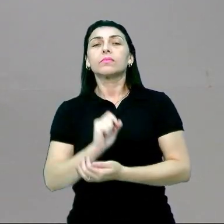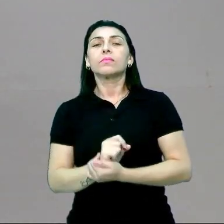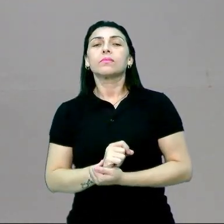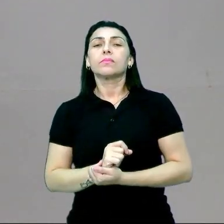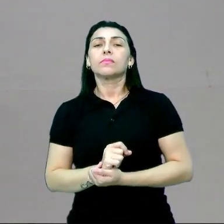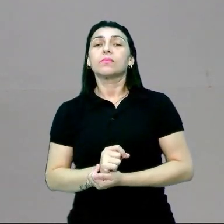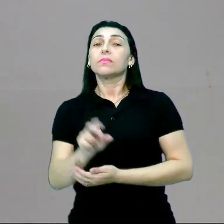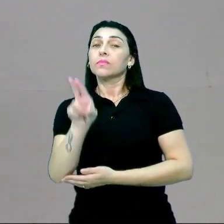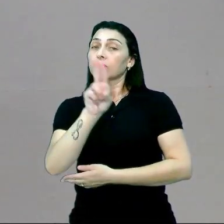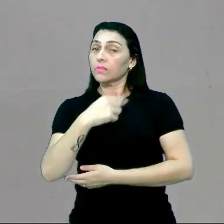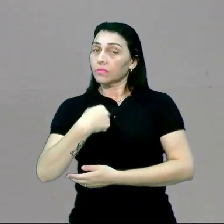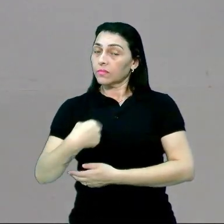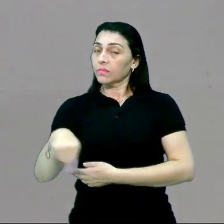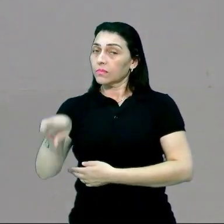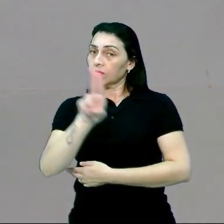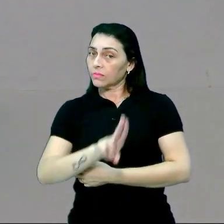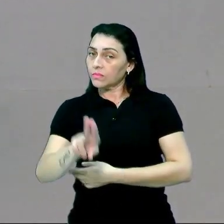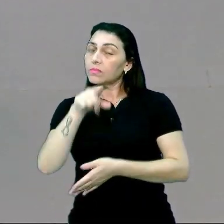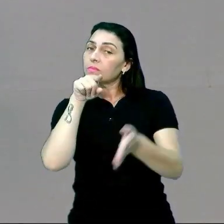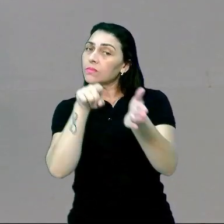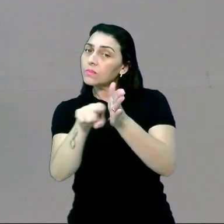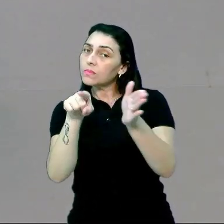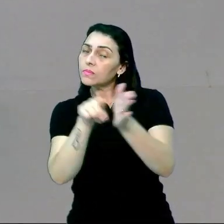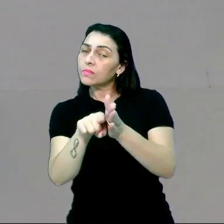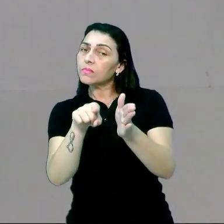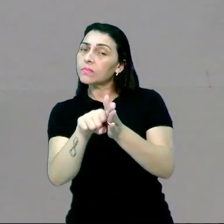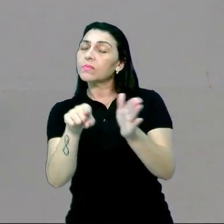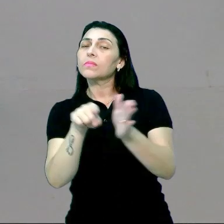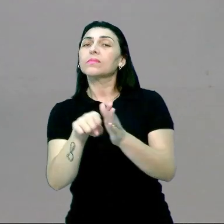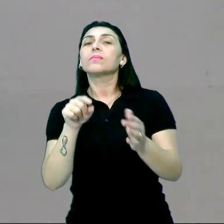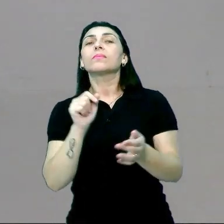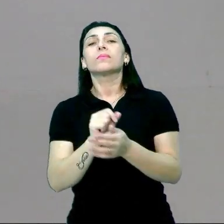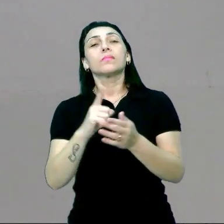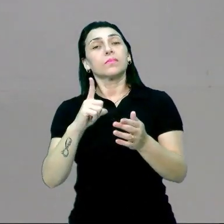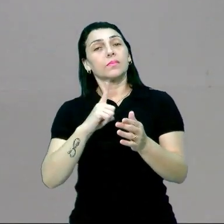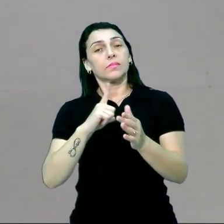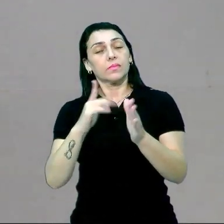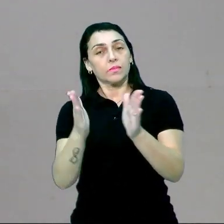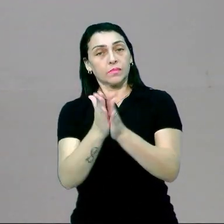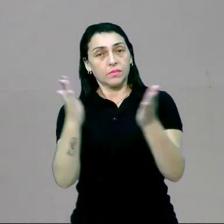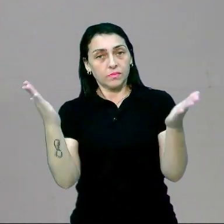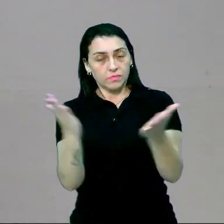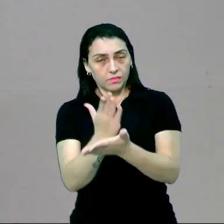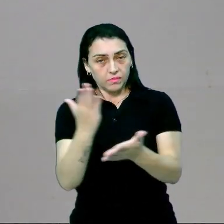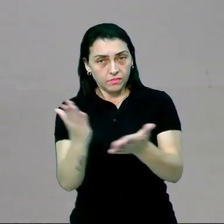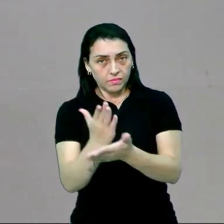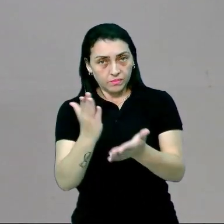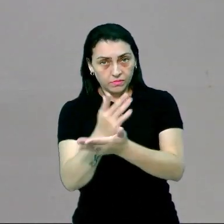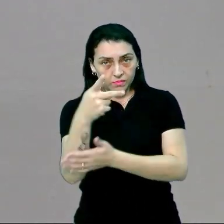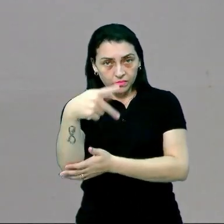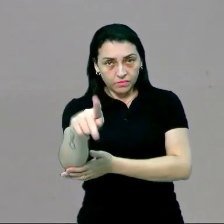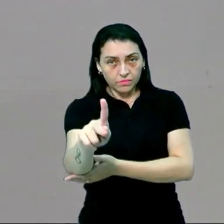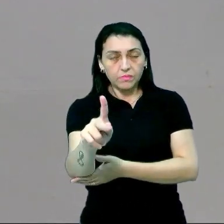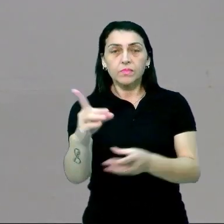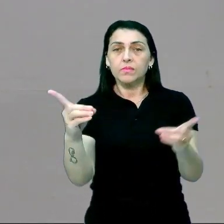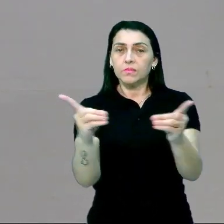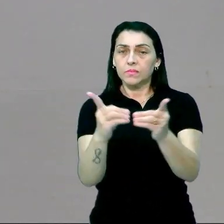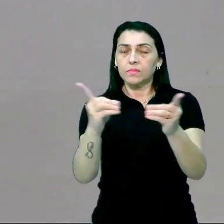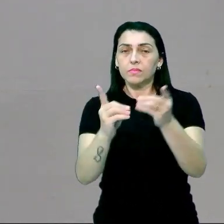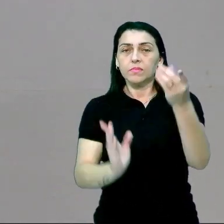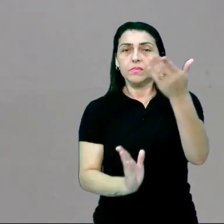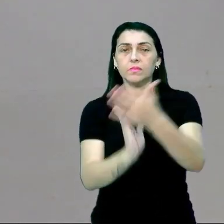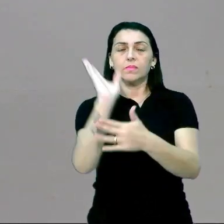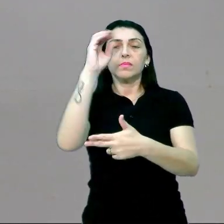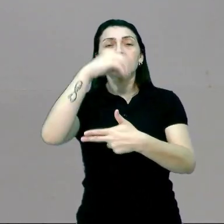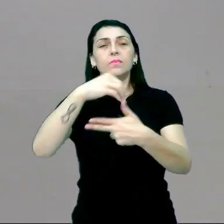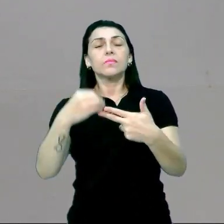de utilizar as questões objetivas que se fazem presentes no seu livro didático, a prova